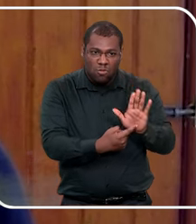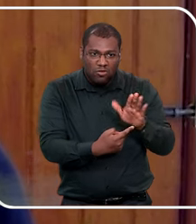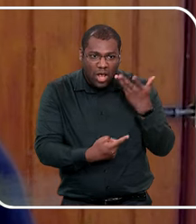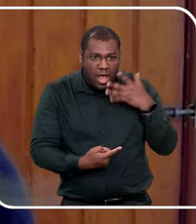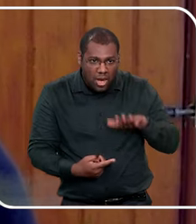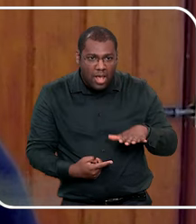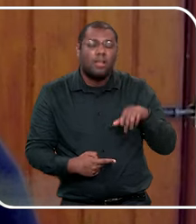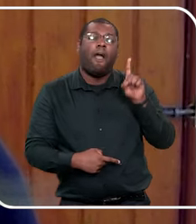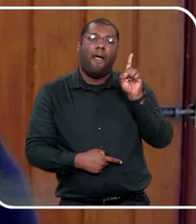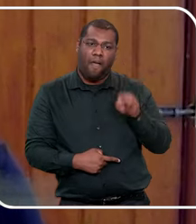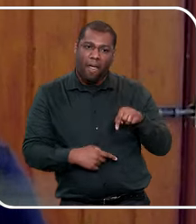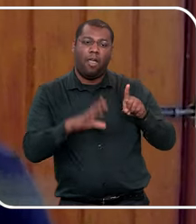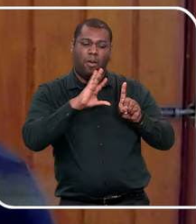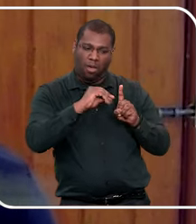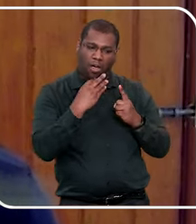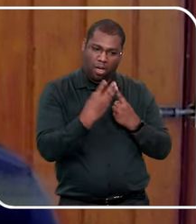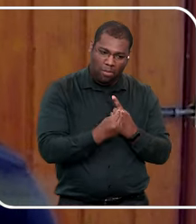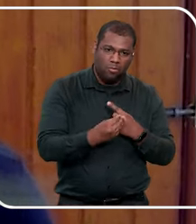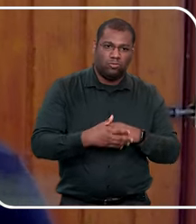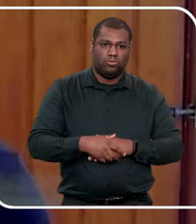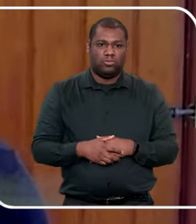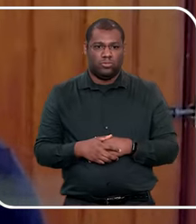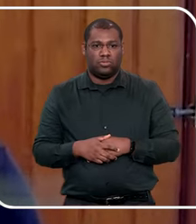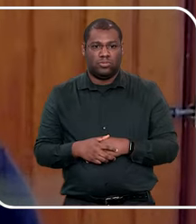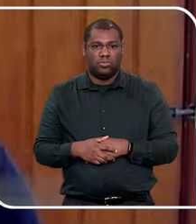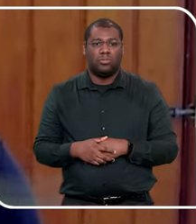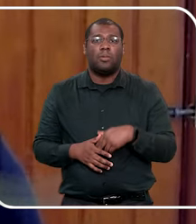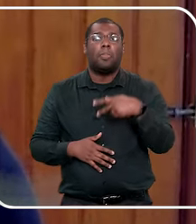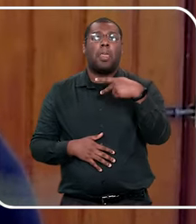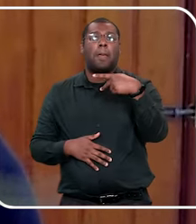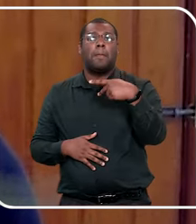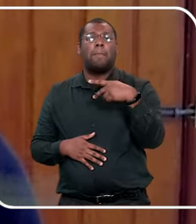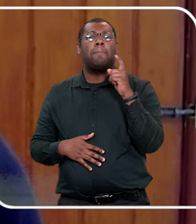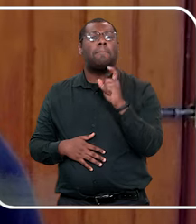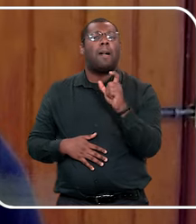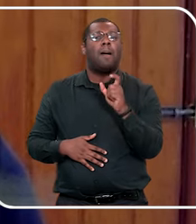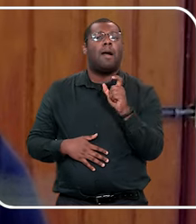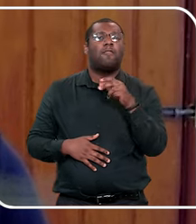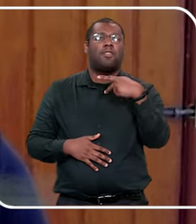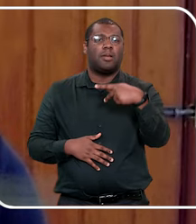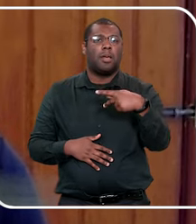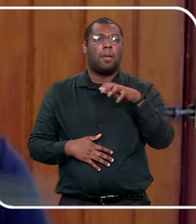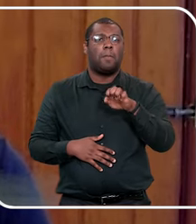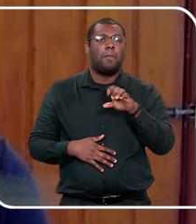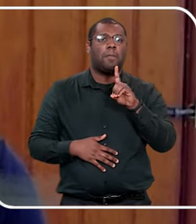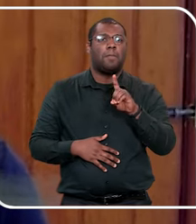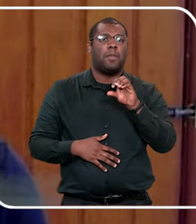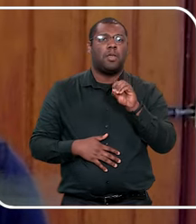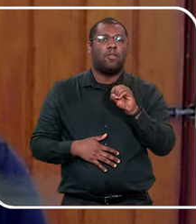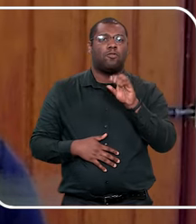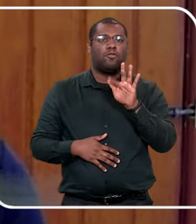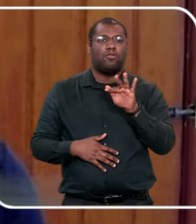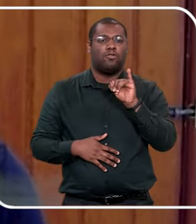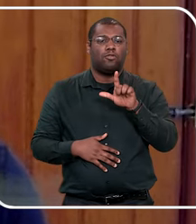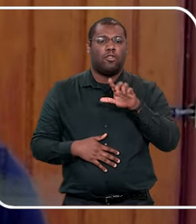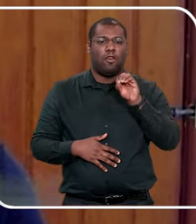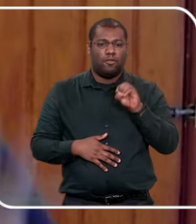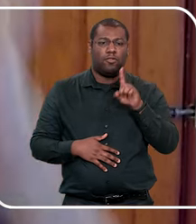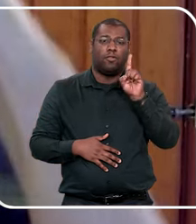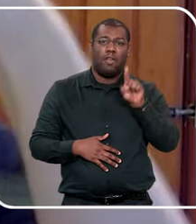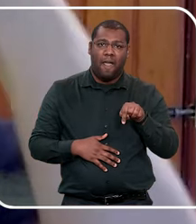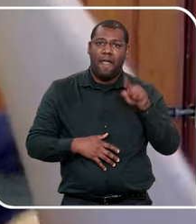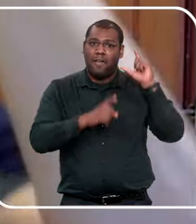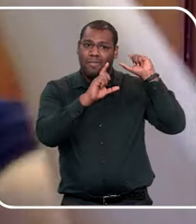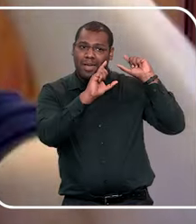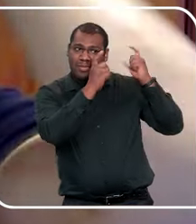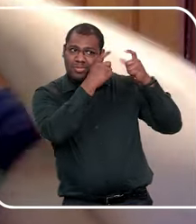E o pedófilo é uma doença, e poucos abusadores são pedófilos. O pedófilo,